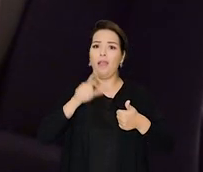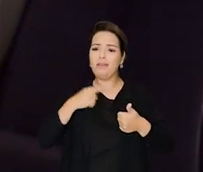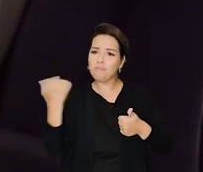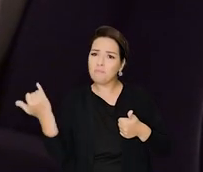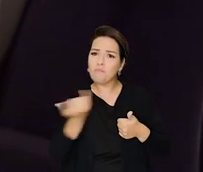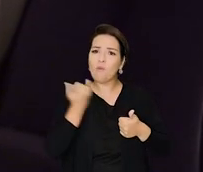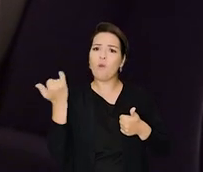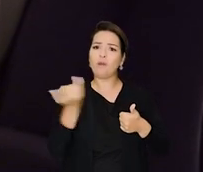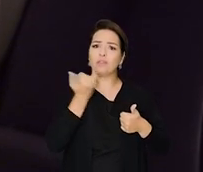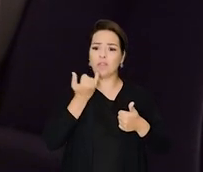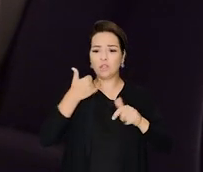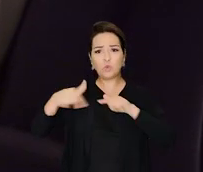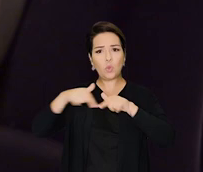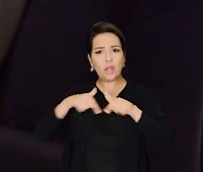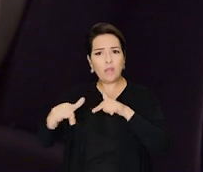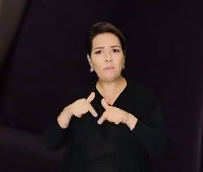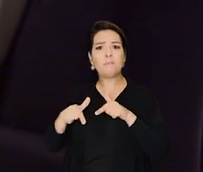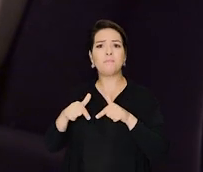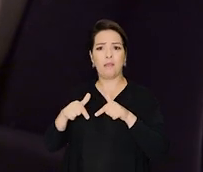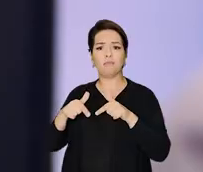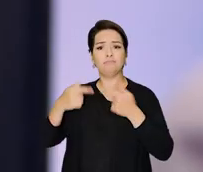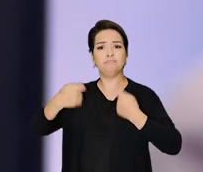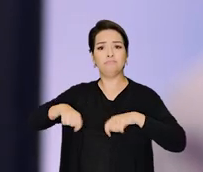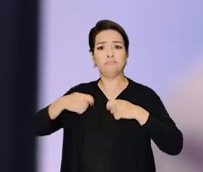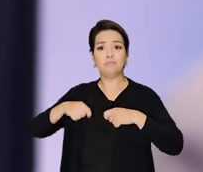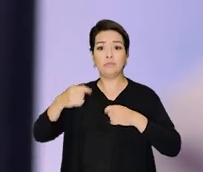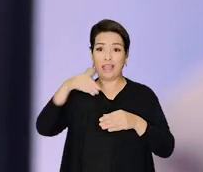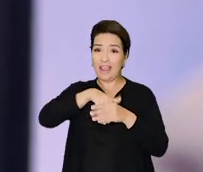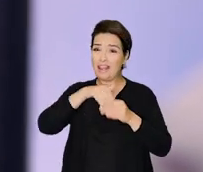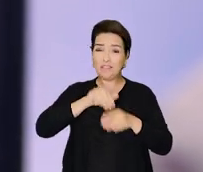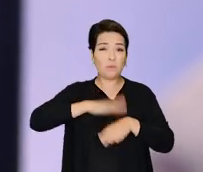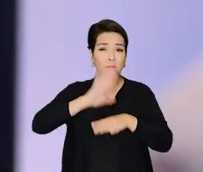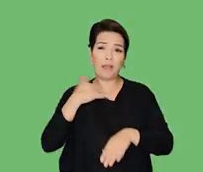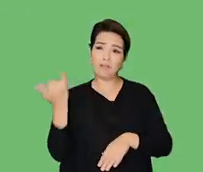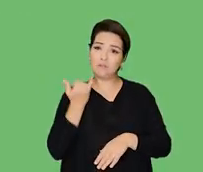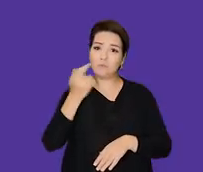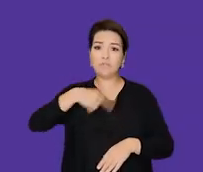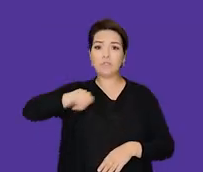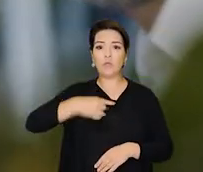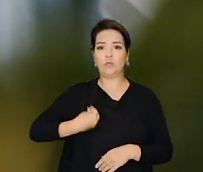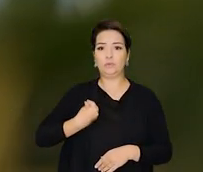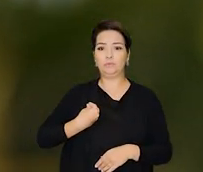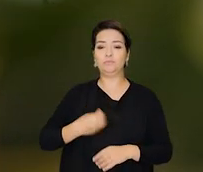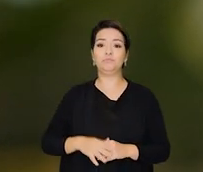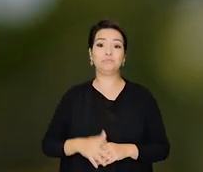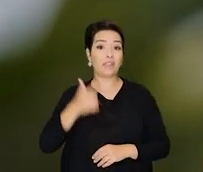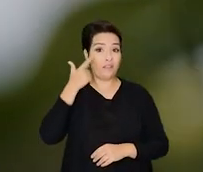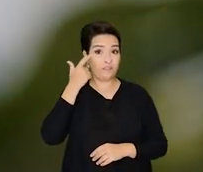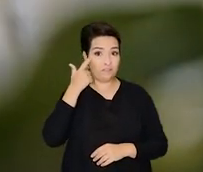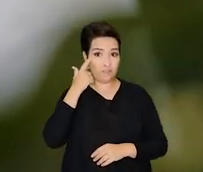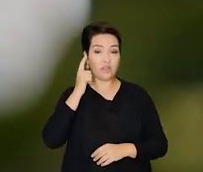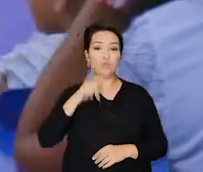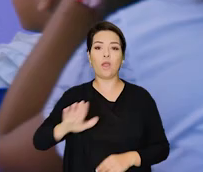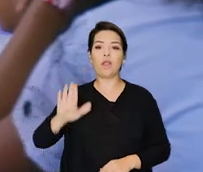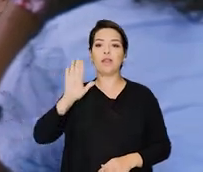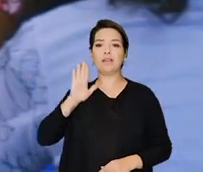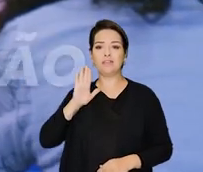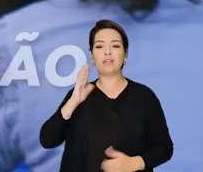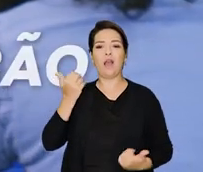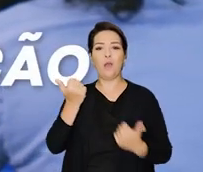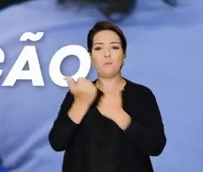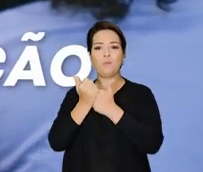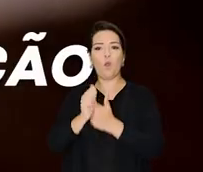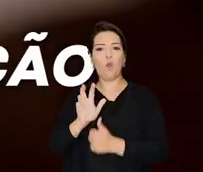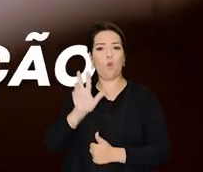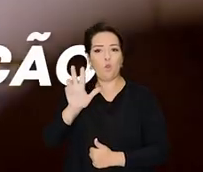O lugar da grandeza, lugar da importância, o lugar do emprego. É a eleição mais importante da nossa vida. Freixo é o candidato do Lula e vai ser